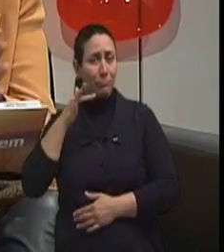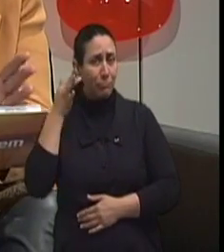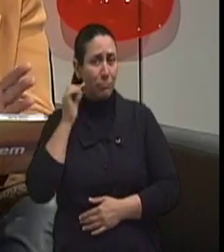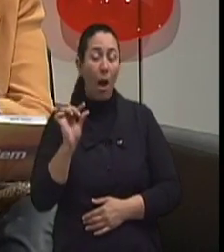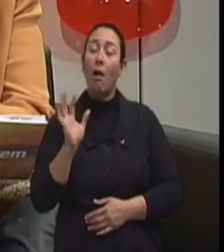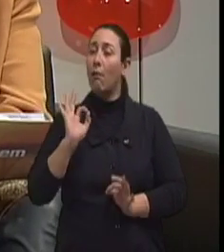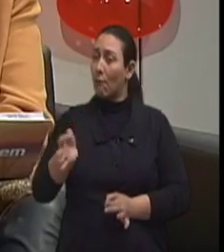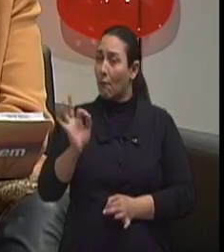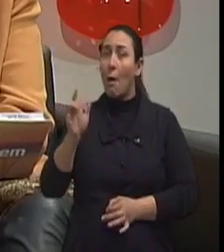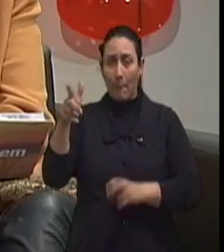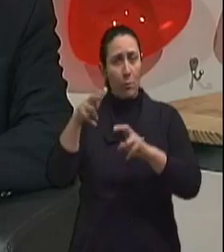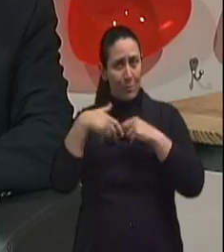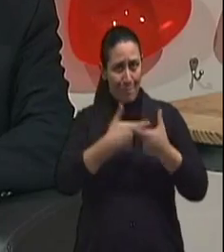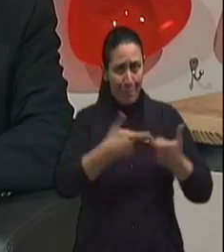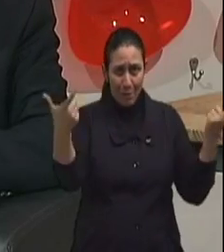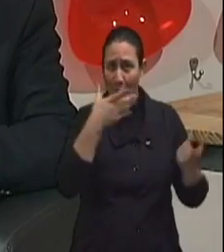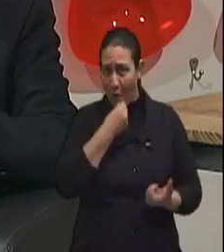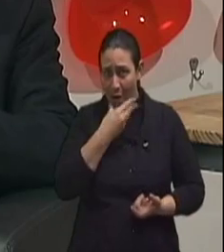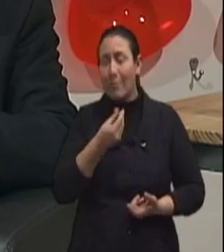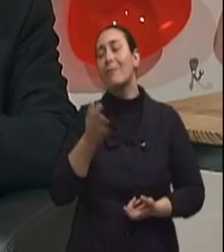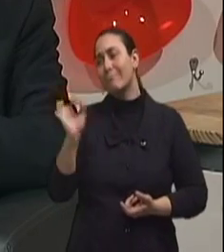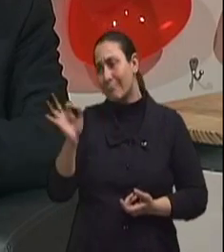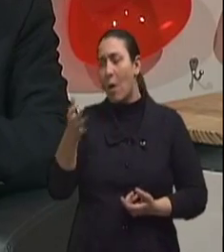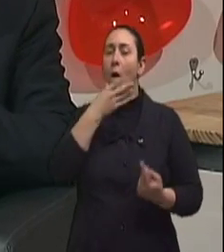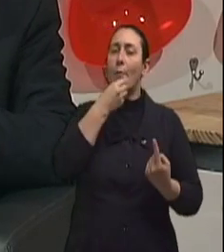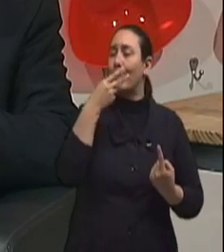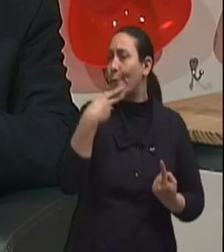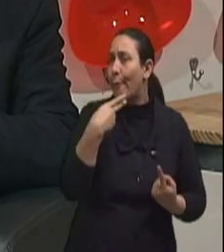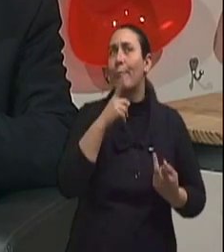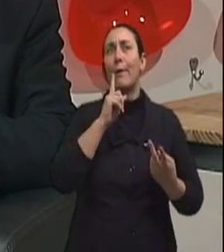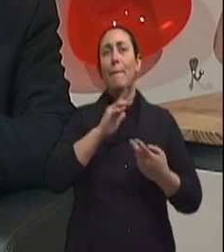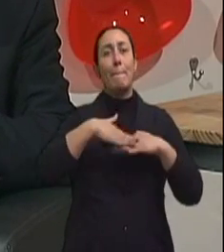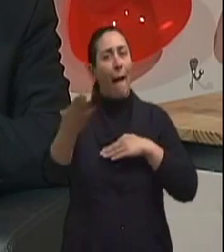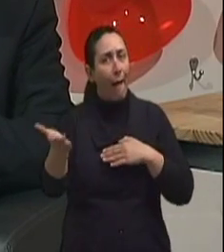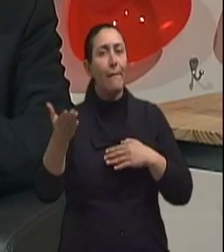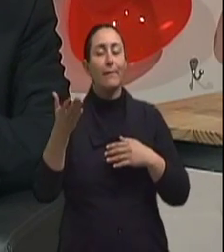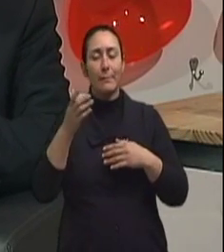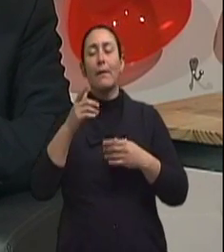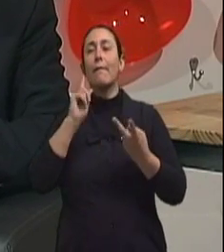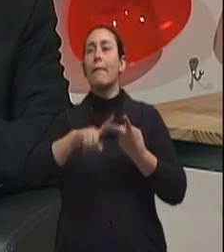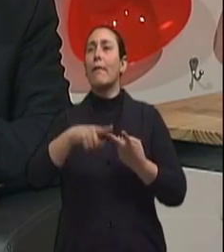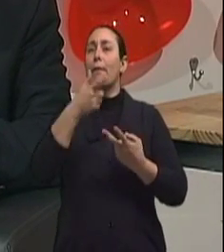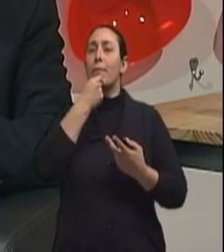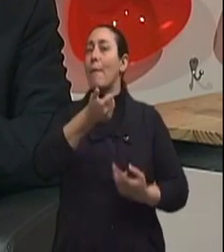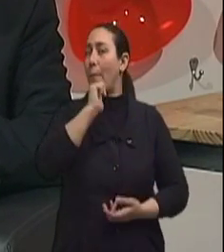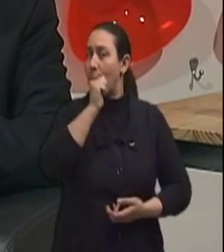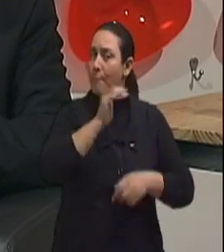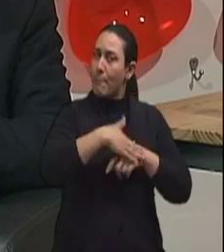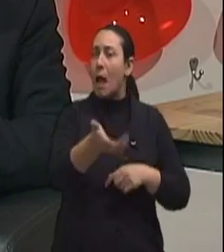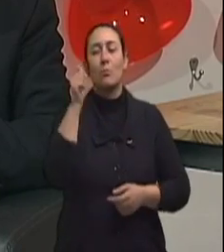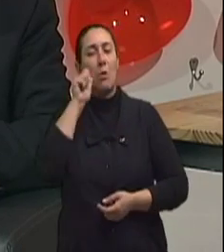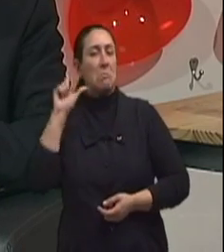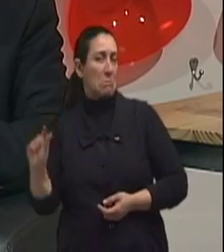de mais homens do que mulheres? Provavelmente o homem fuma um pouco mais, a obesidade também é um pouco mais prevalente no homem do que na